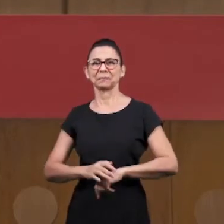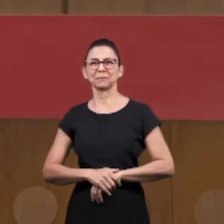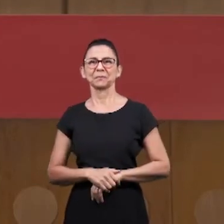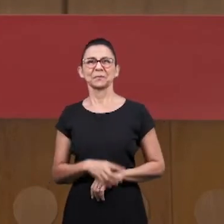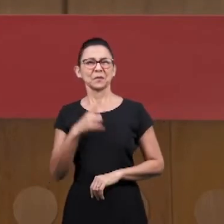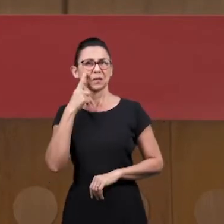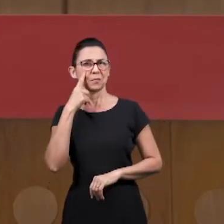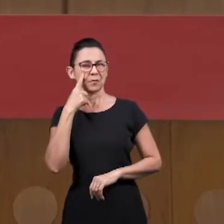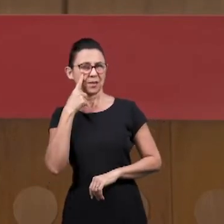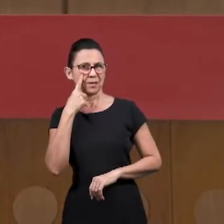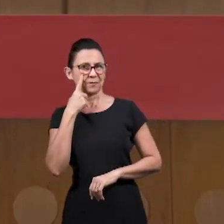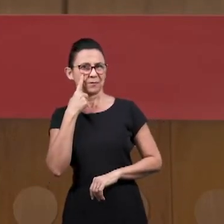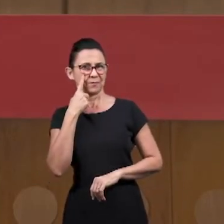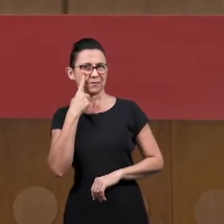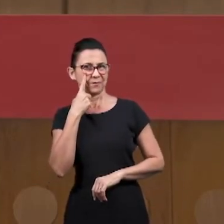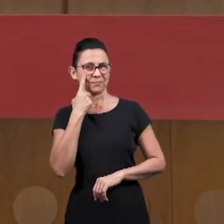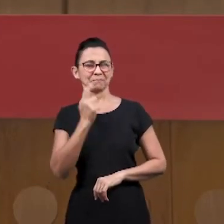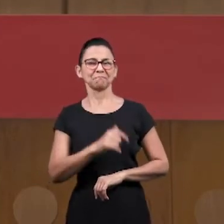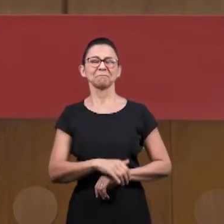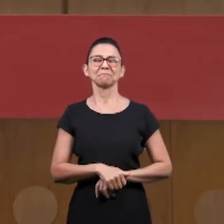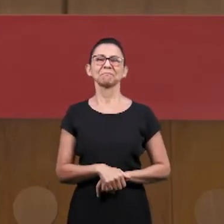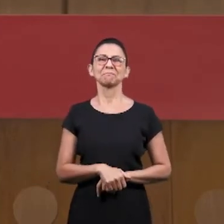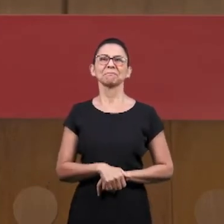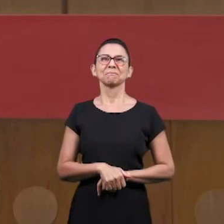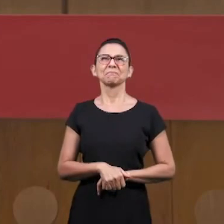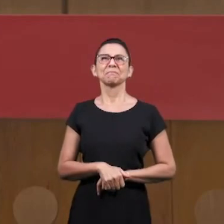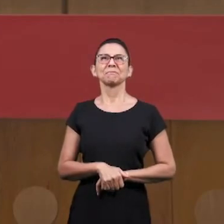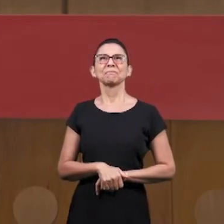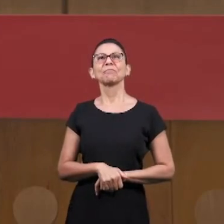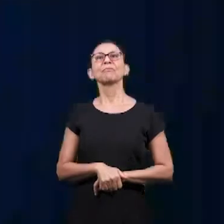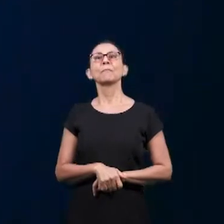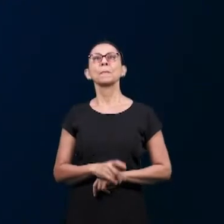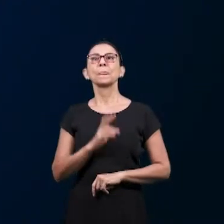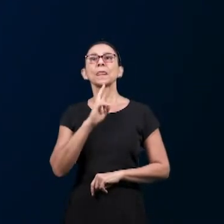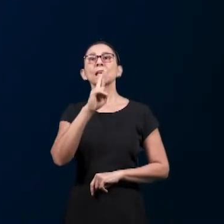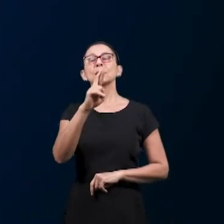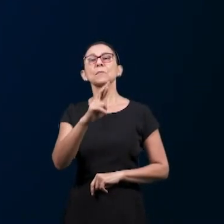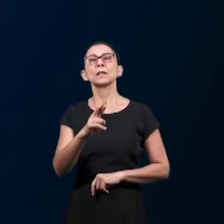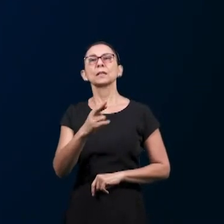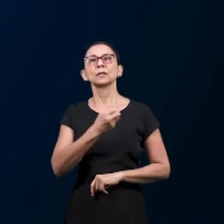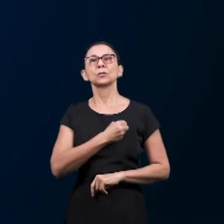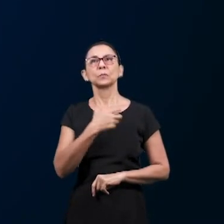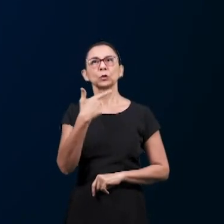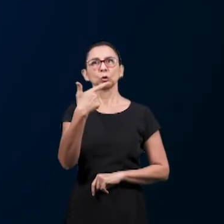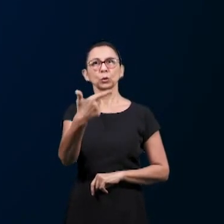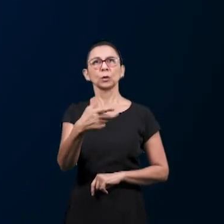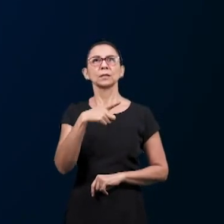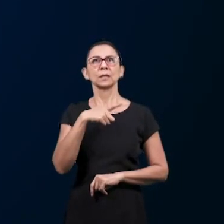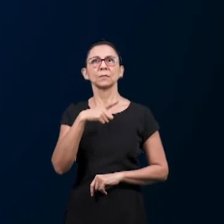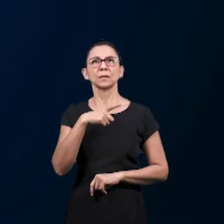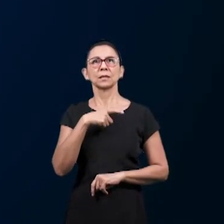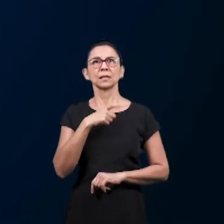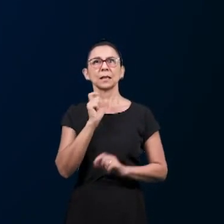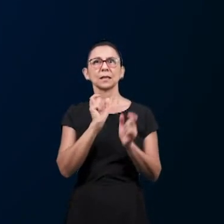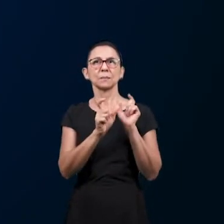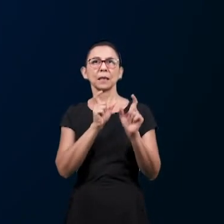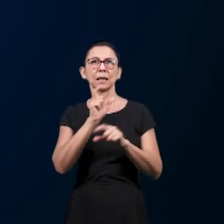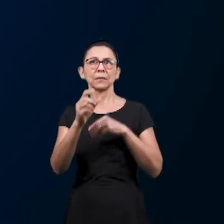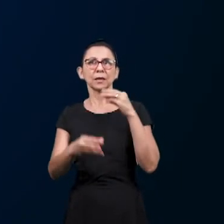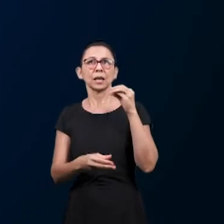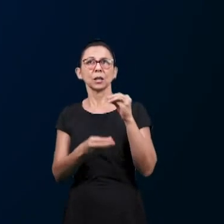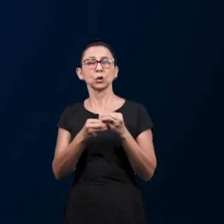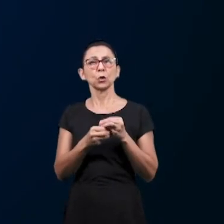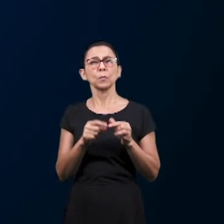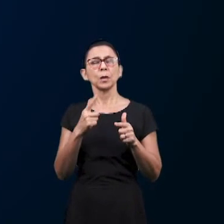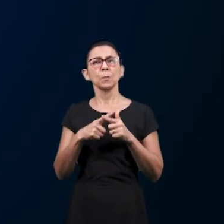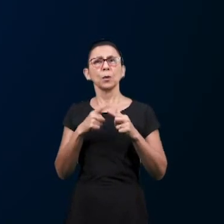Santo. Vamos então a essas duas respostas, a segunda pergunta. Em resposta à pergunta 2, temos que as palavras que